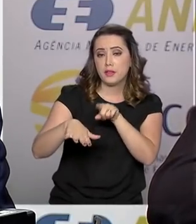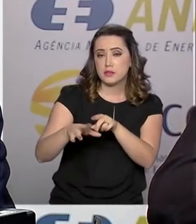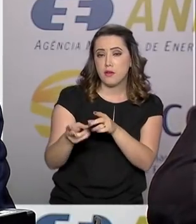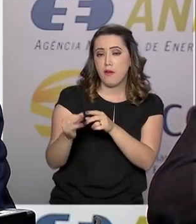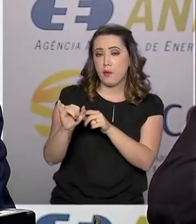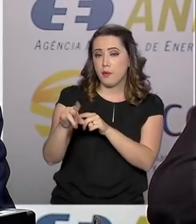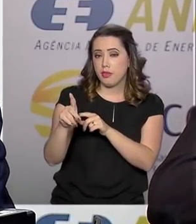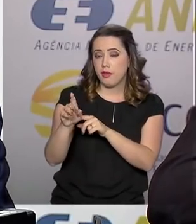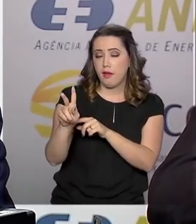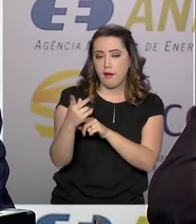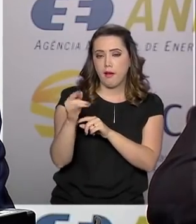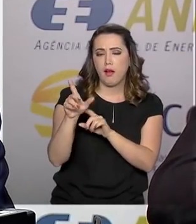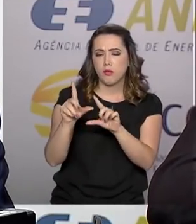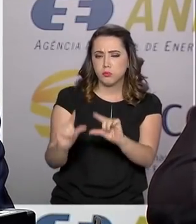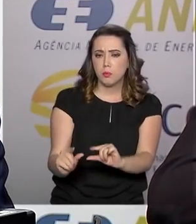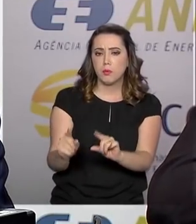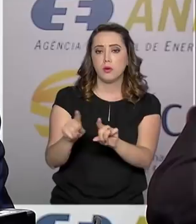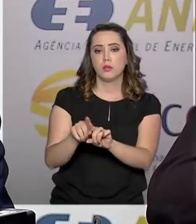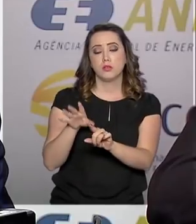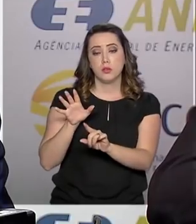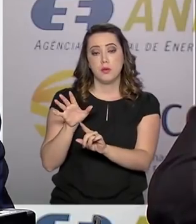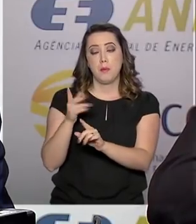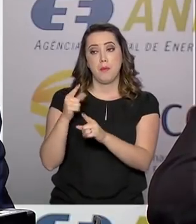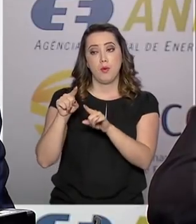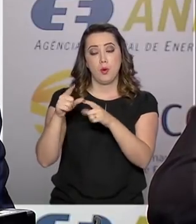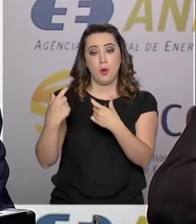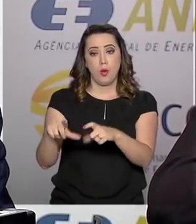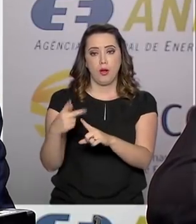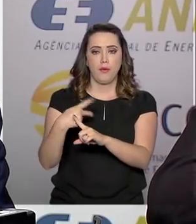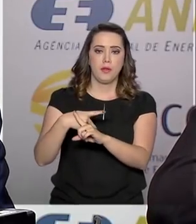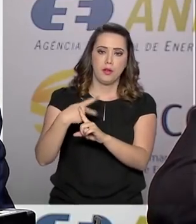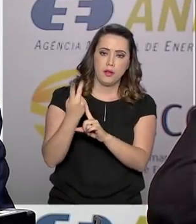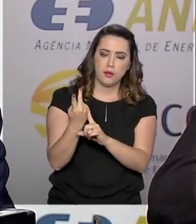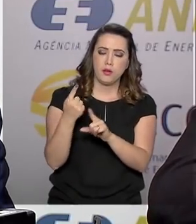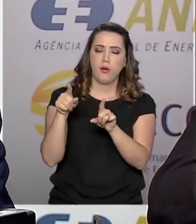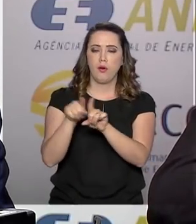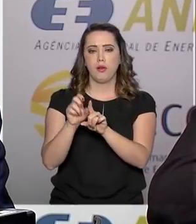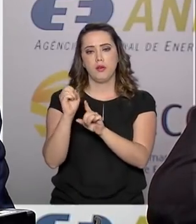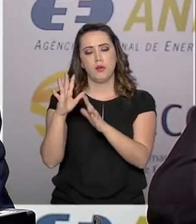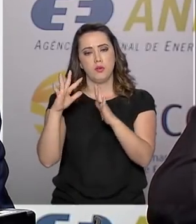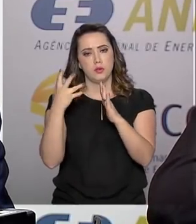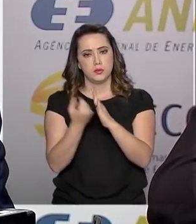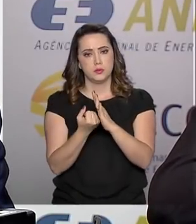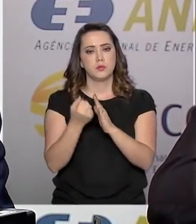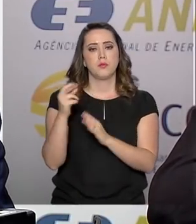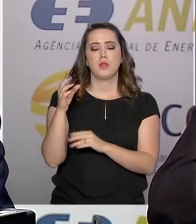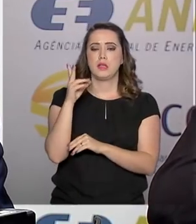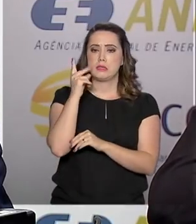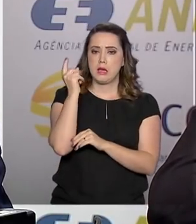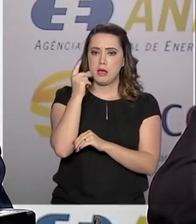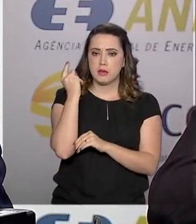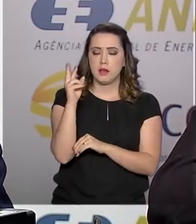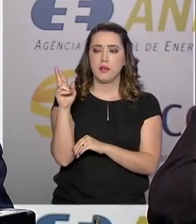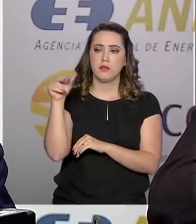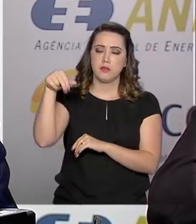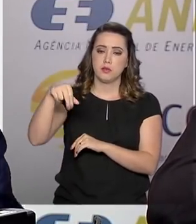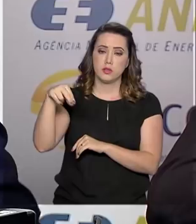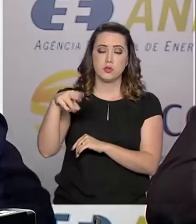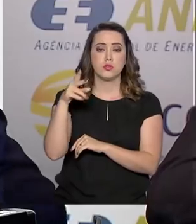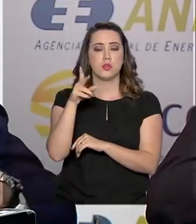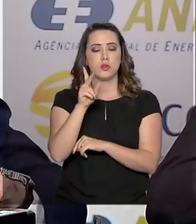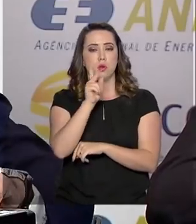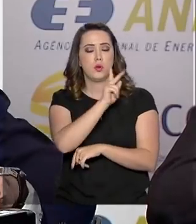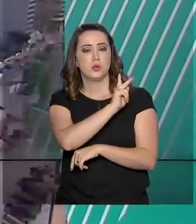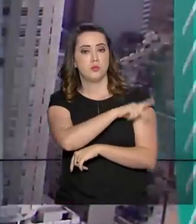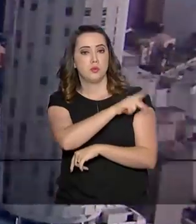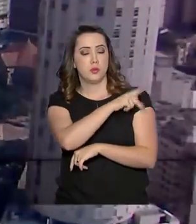que serão afetados por esses empreendimentos. Destacadamente, o estado do Ceará, Rio Grande do Norte, Piauí e região norte do